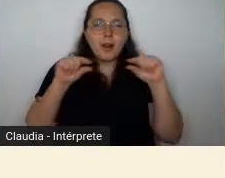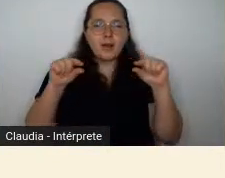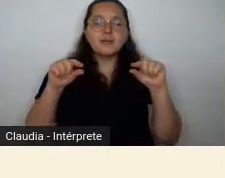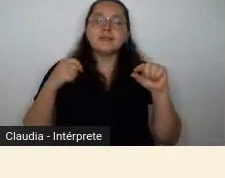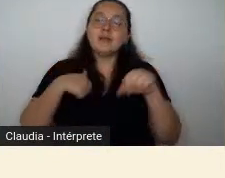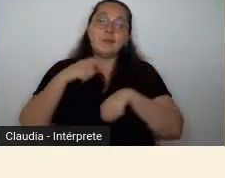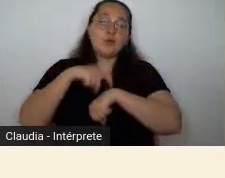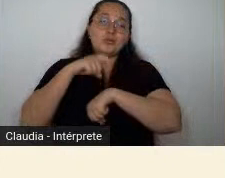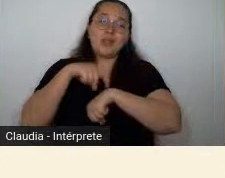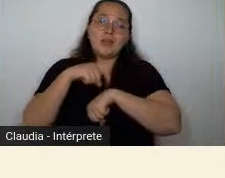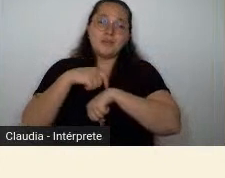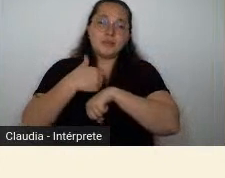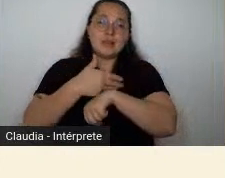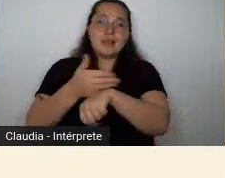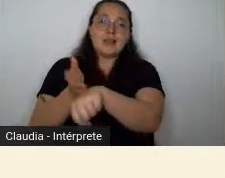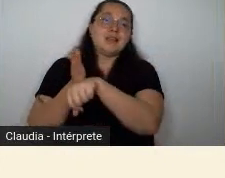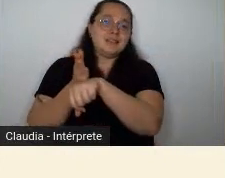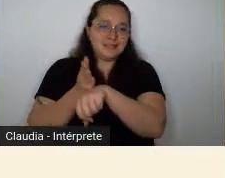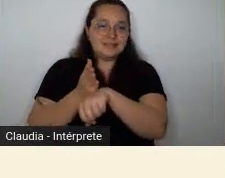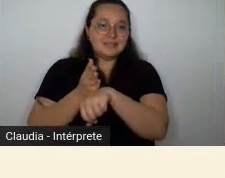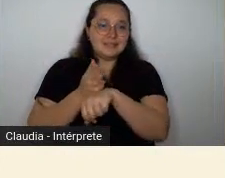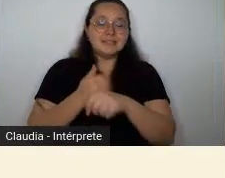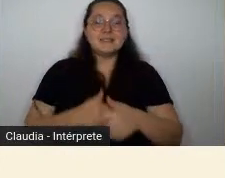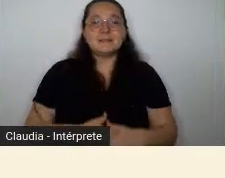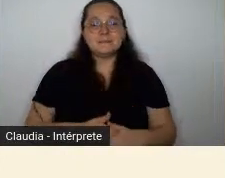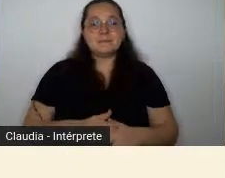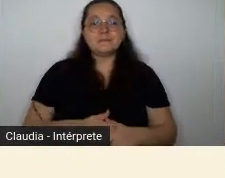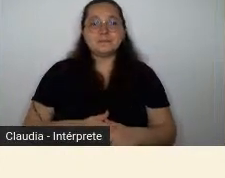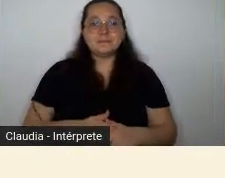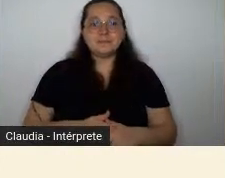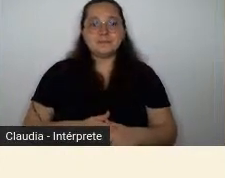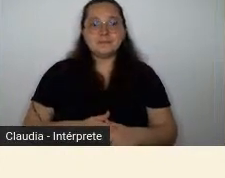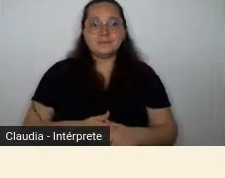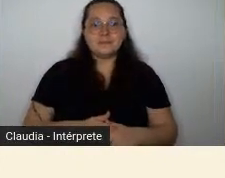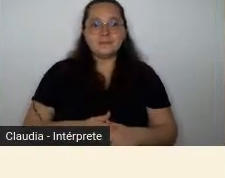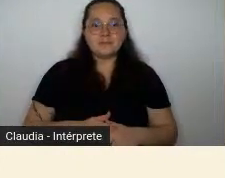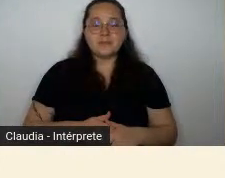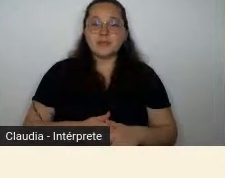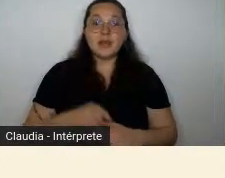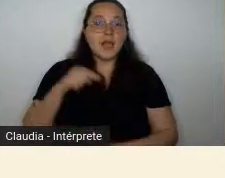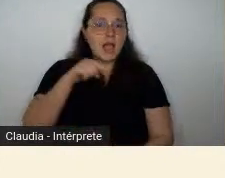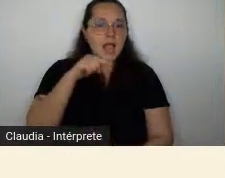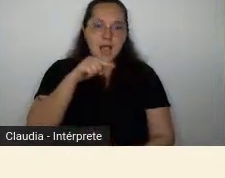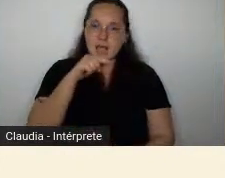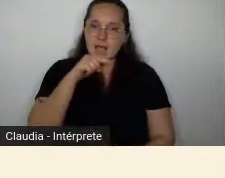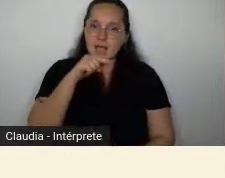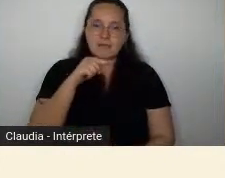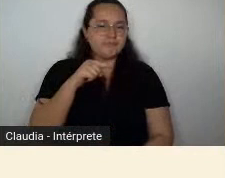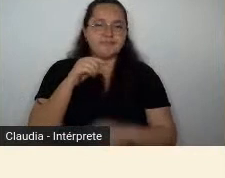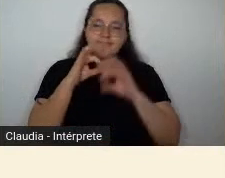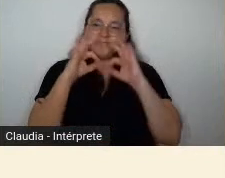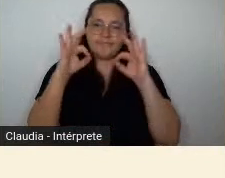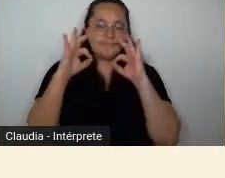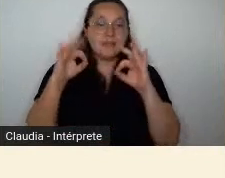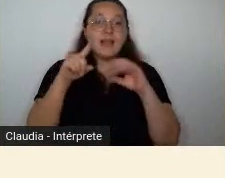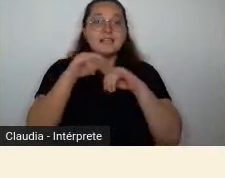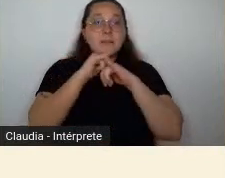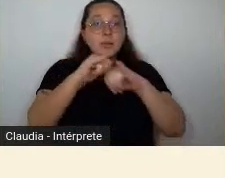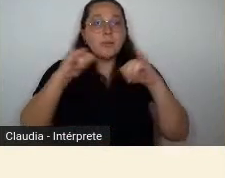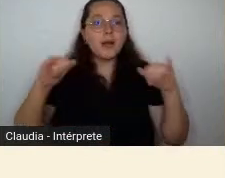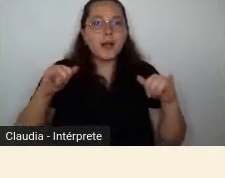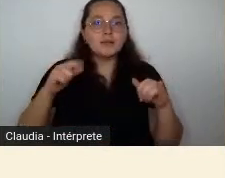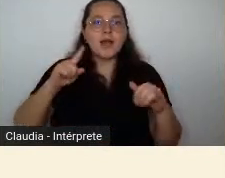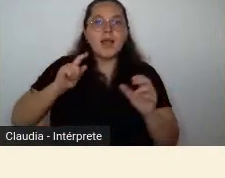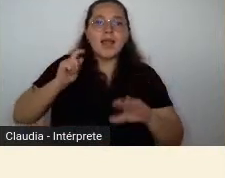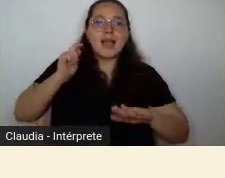está, eu não quero entrar demais no tempo da Ivana, mas esse é, é demais, assim, essa propaganda do leilão da Collective, tem